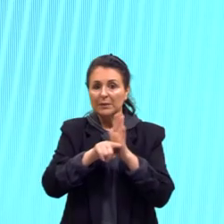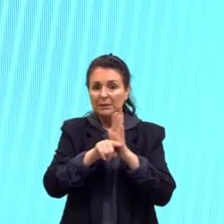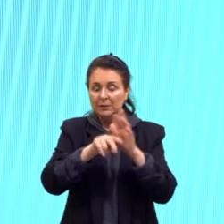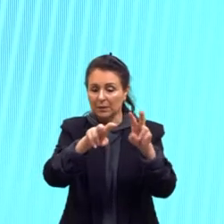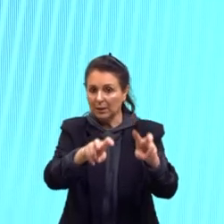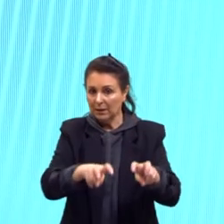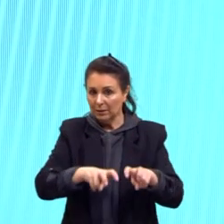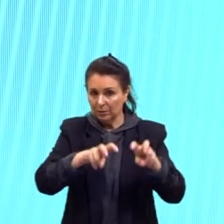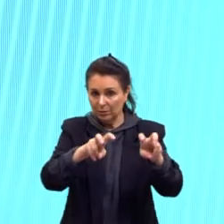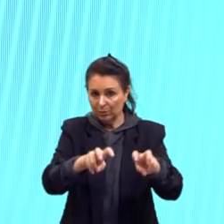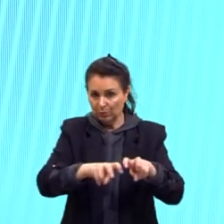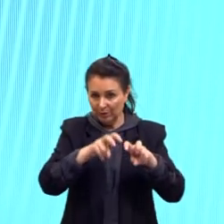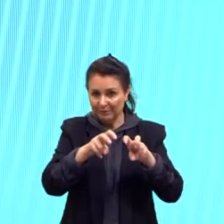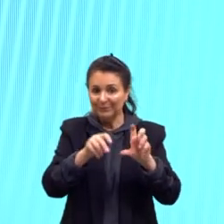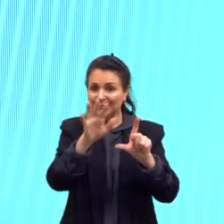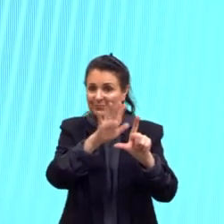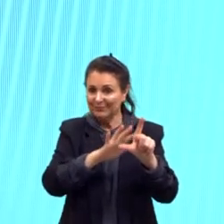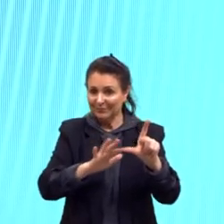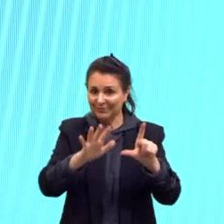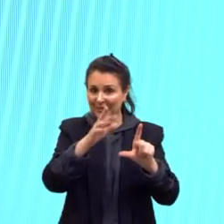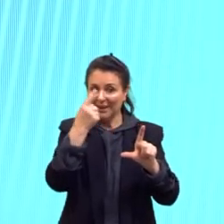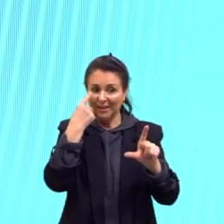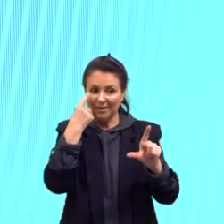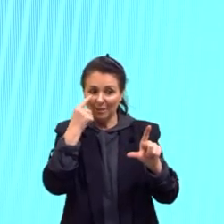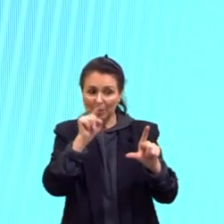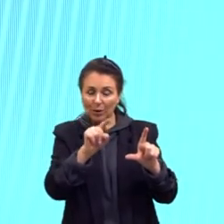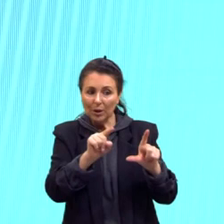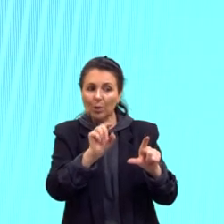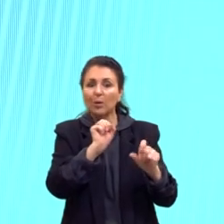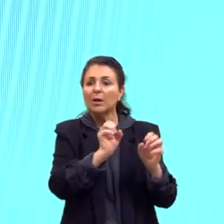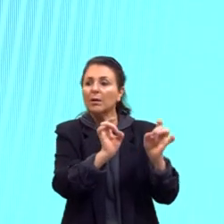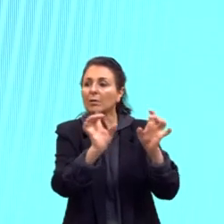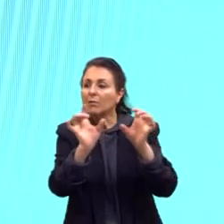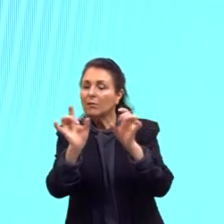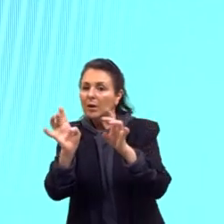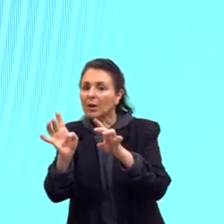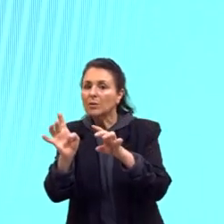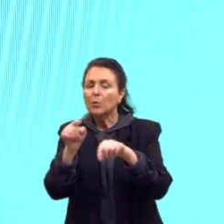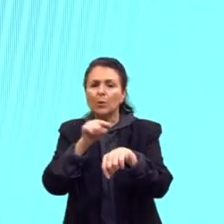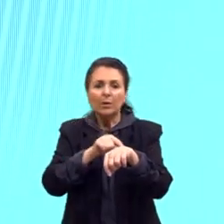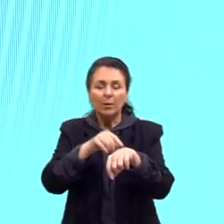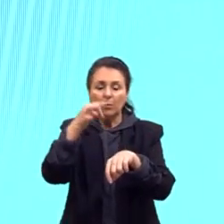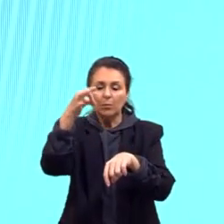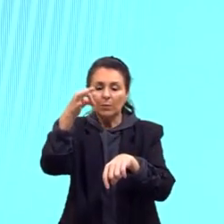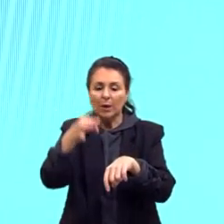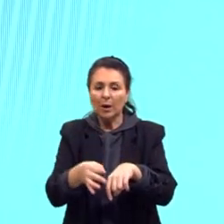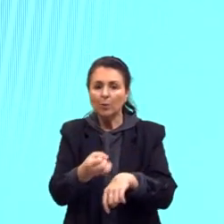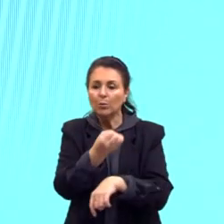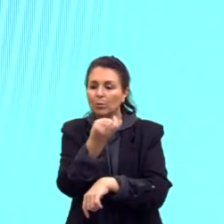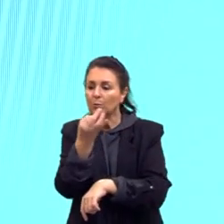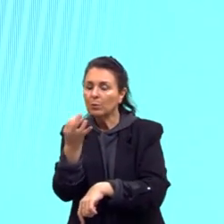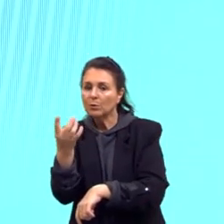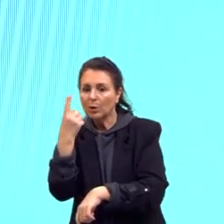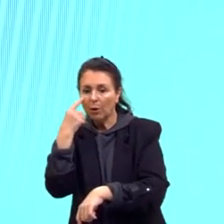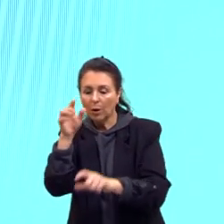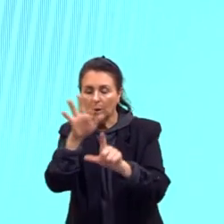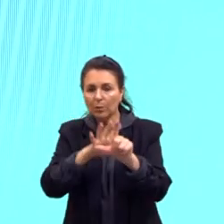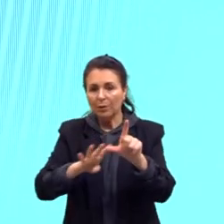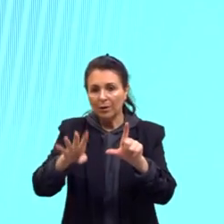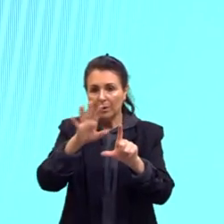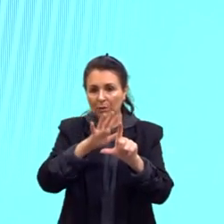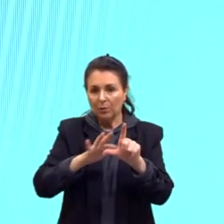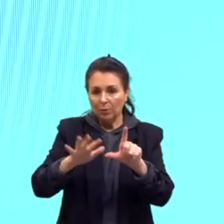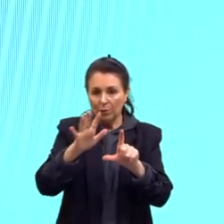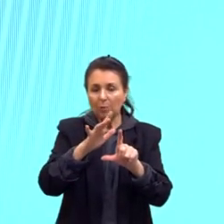né, tu tem algo, quer ver o que se exporta pra quem, tempo real, quanto que foi, entra aí com o QR Code,